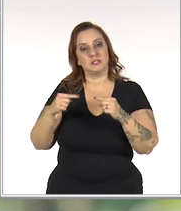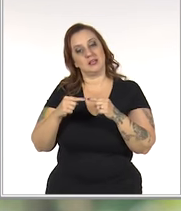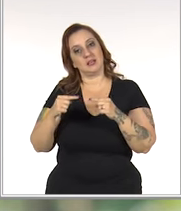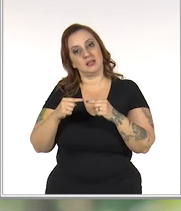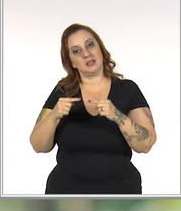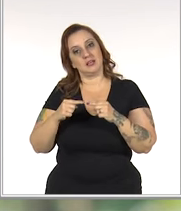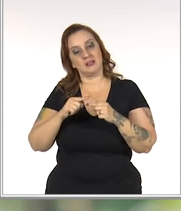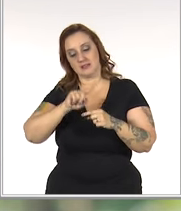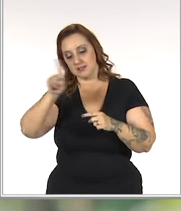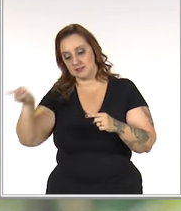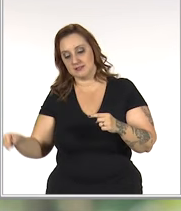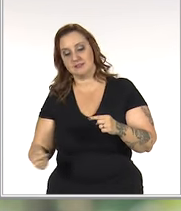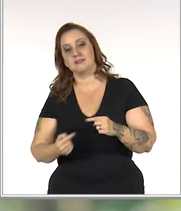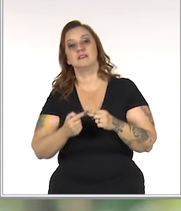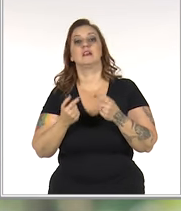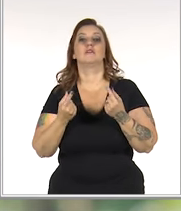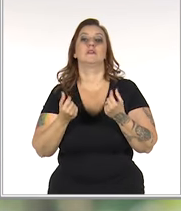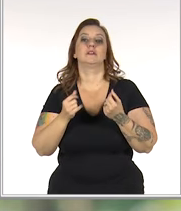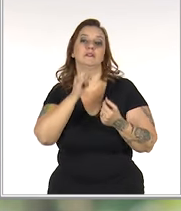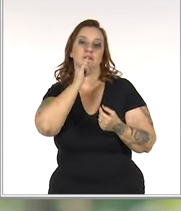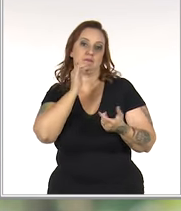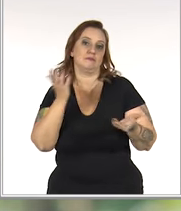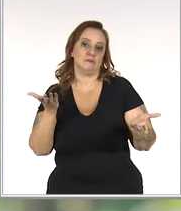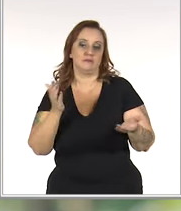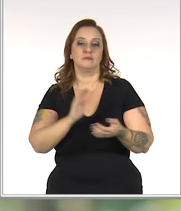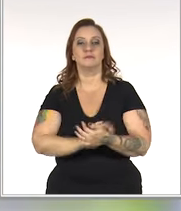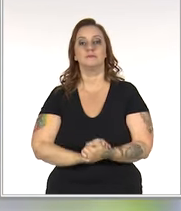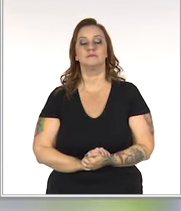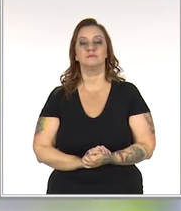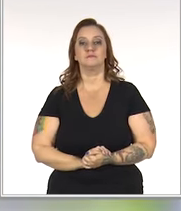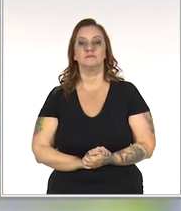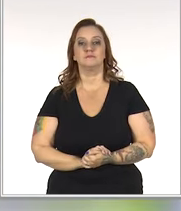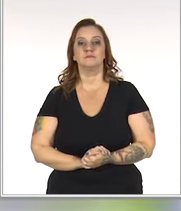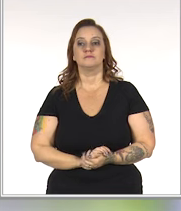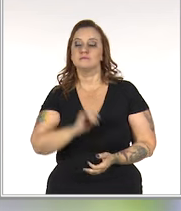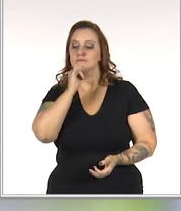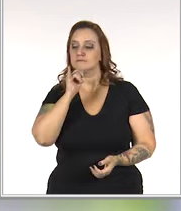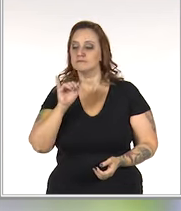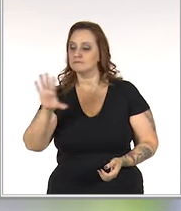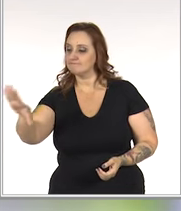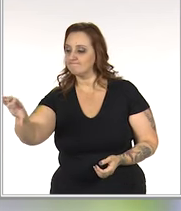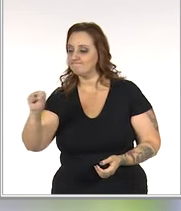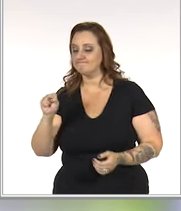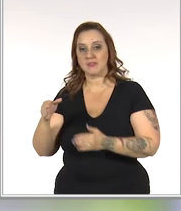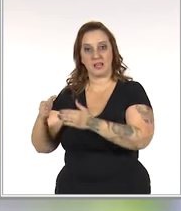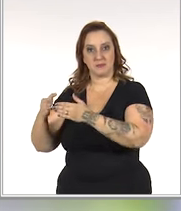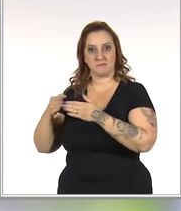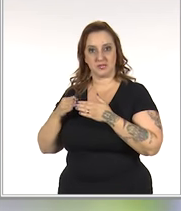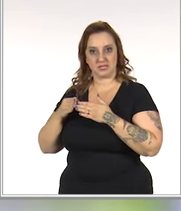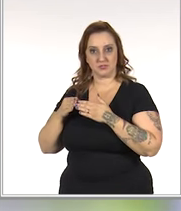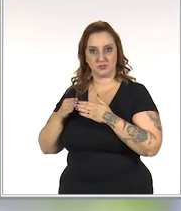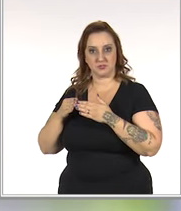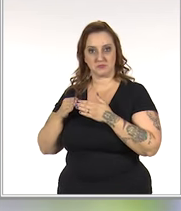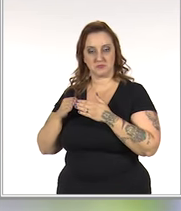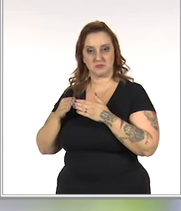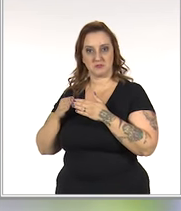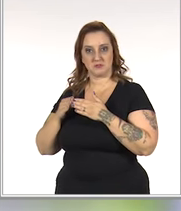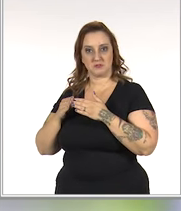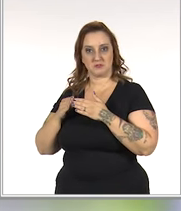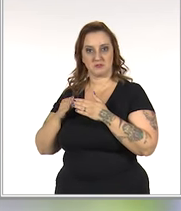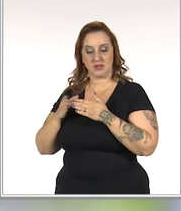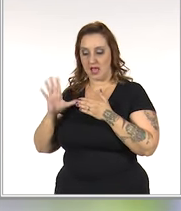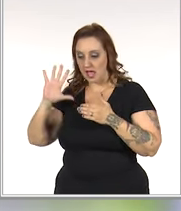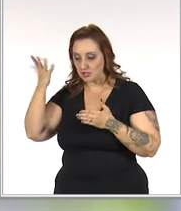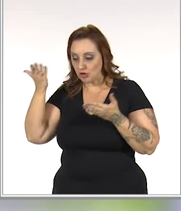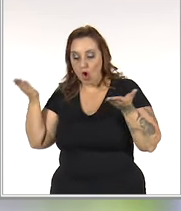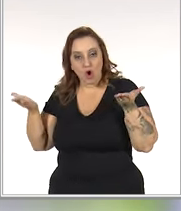ao teu ciclo financeiro, por exemplo. Pegar um empréstimo para resolver uma questão, apagar